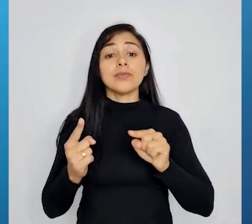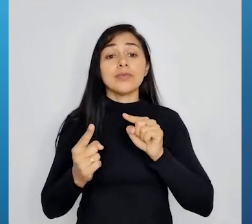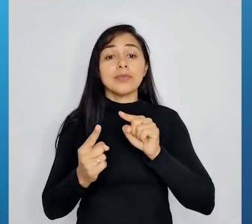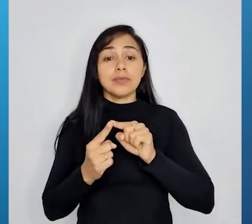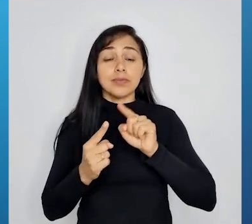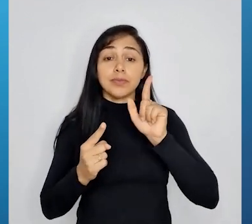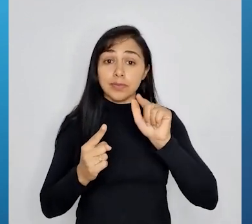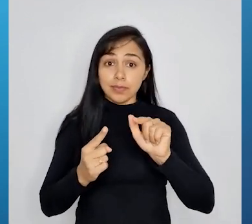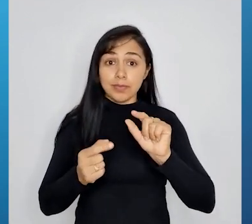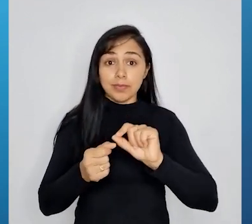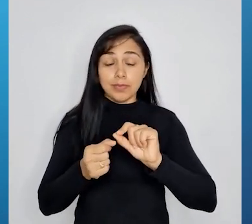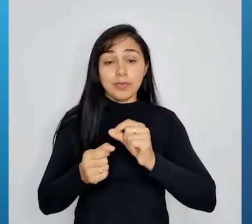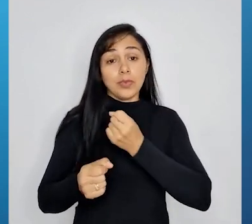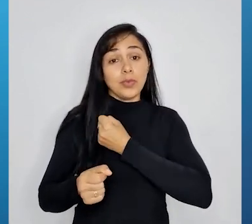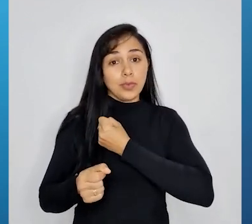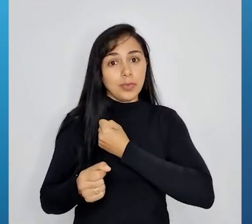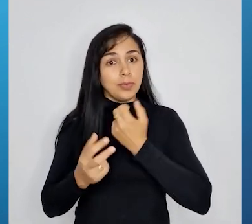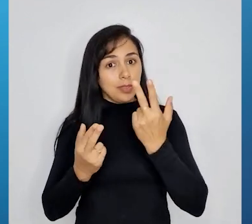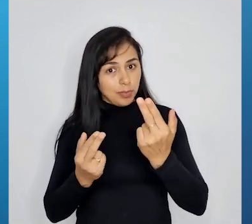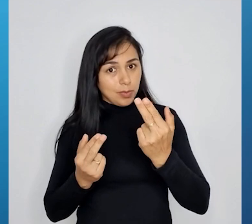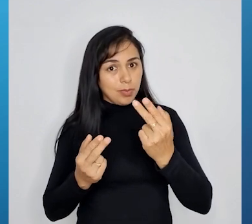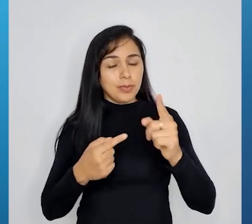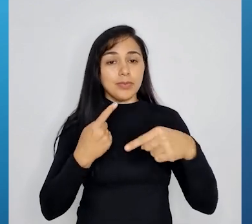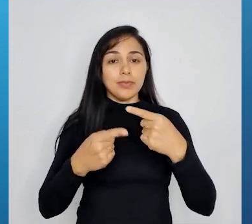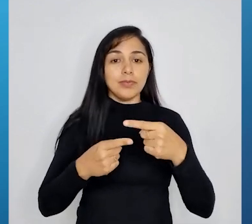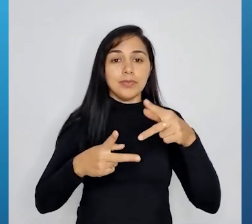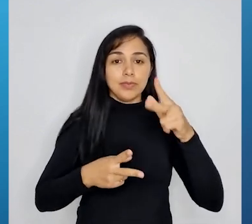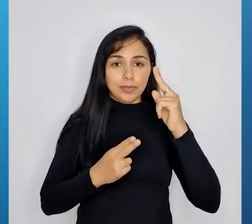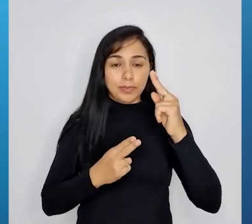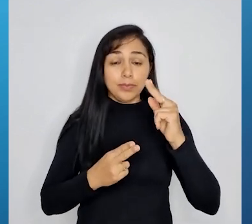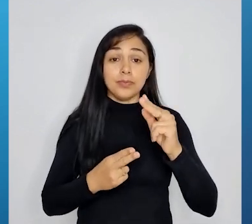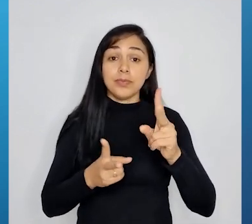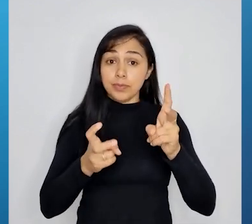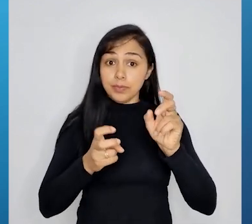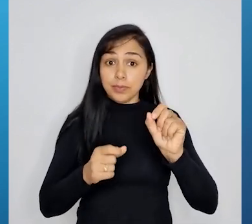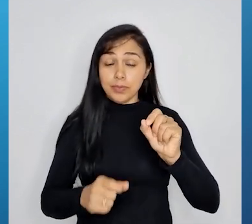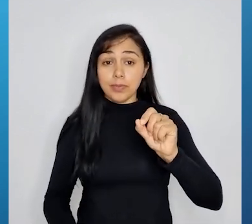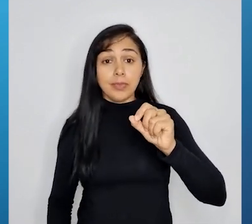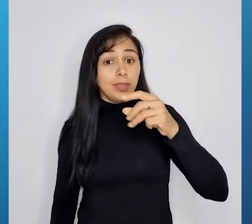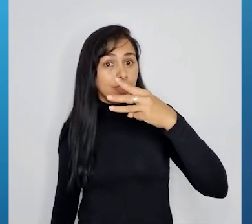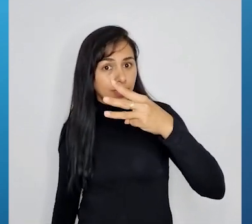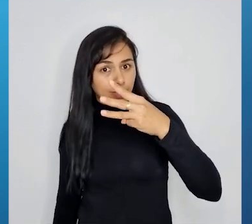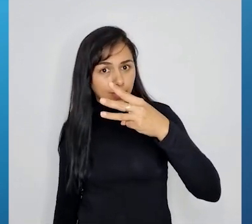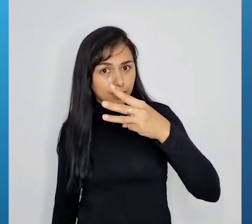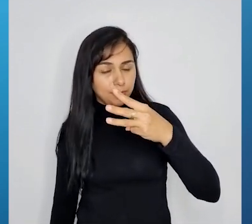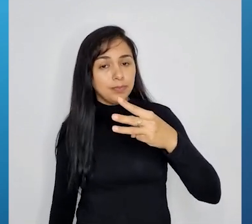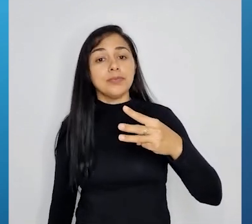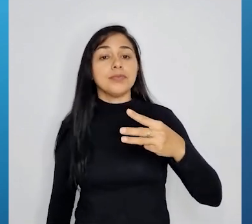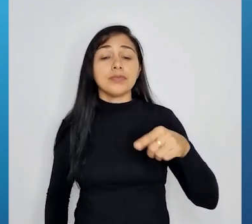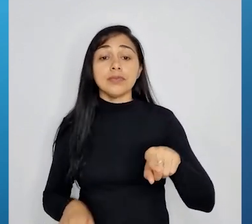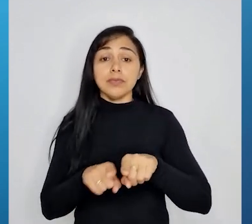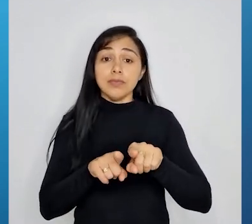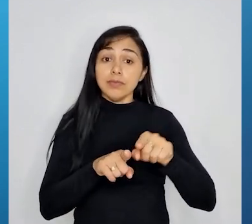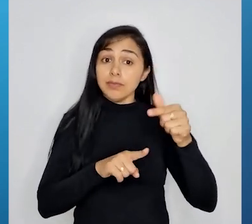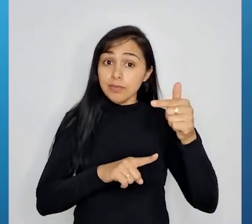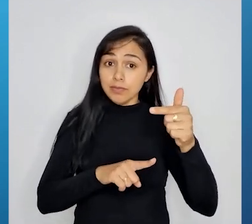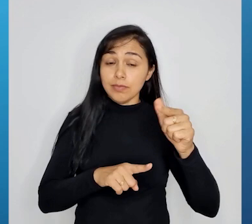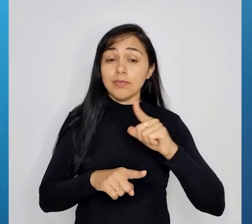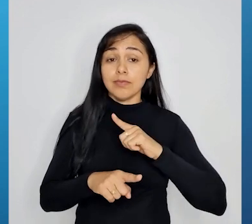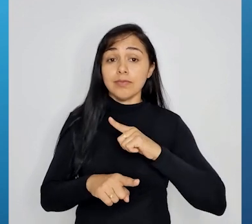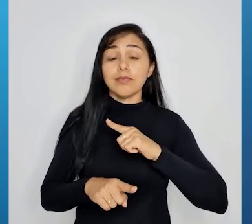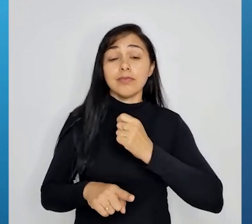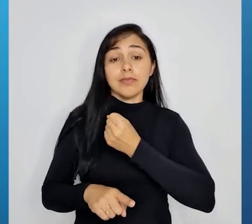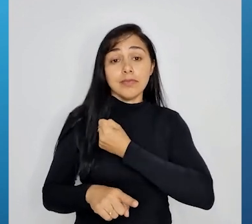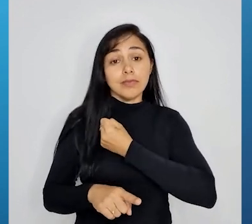encontrar valores opostos para isso. Olha só, 3 e 2, eu sei que eles têm em comum um múltiplo comum que é 6. Então, vou